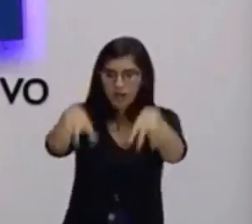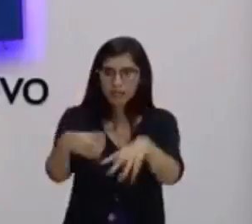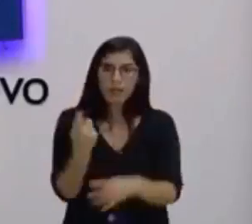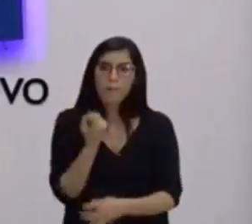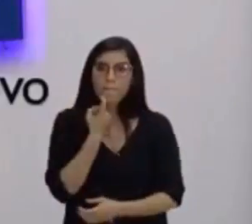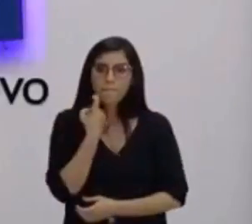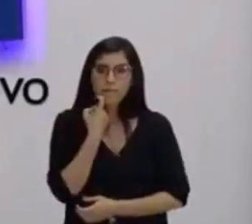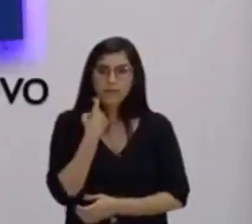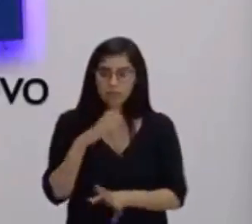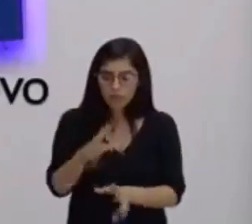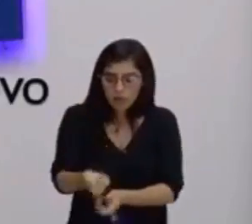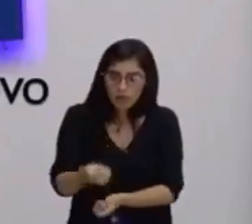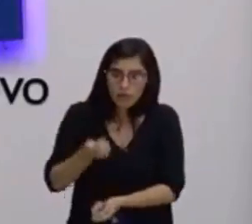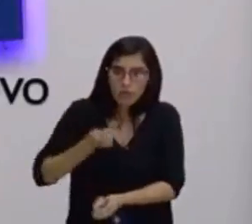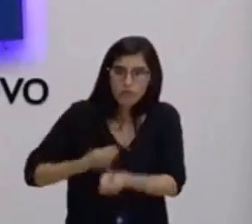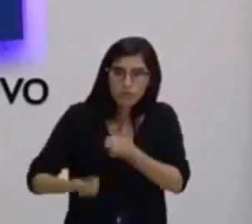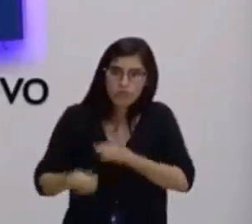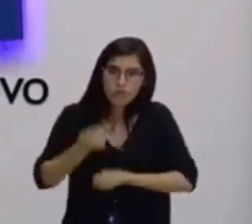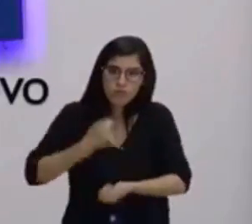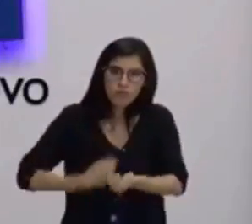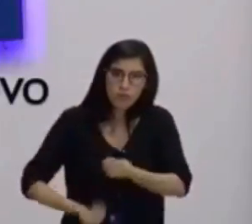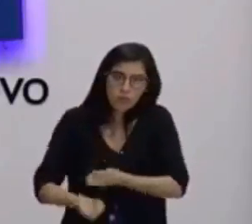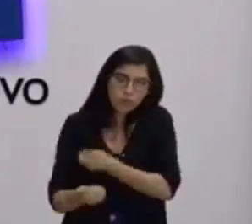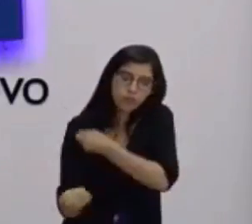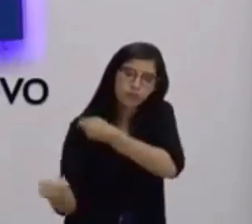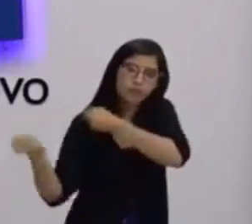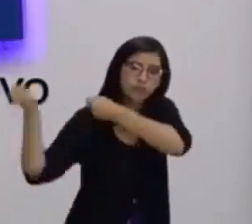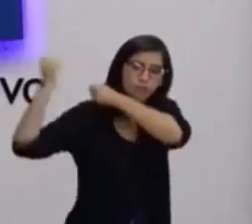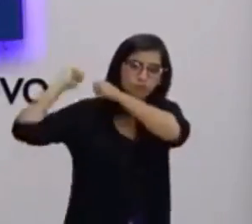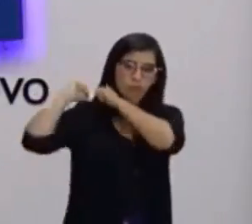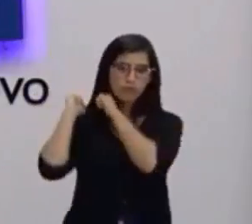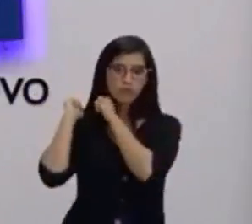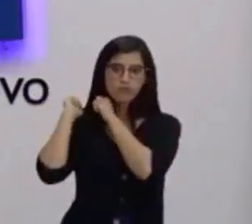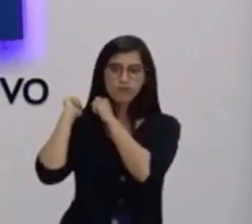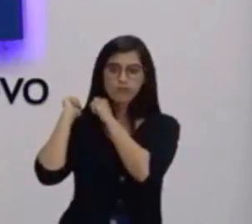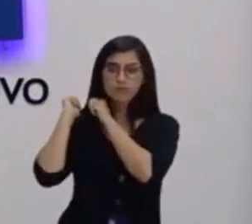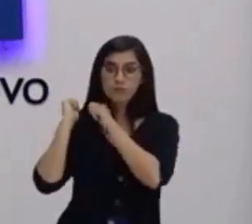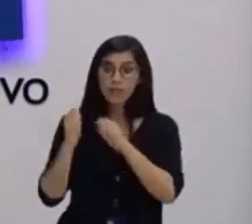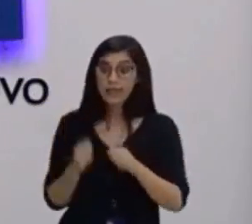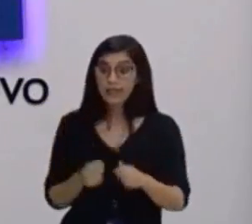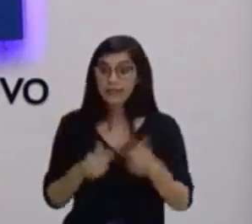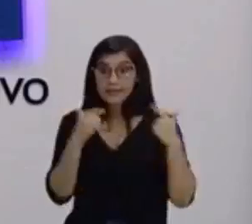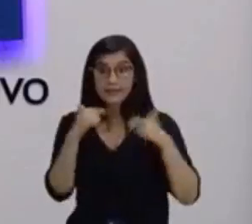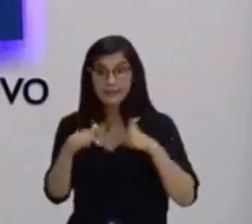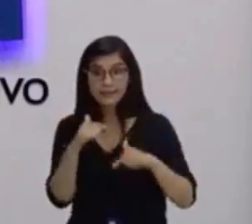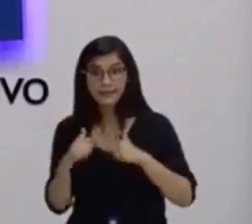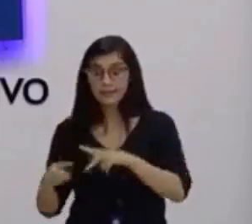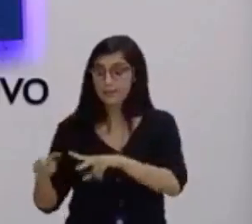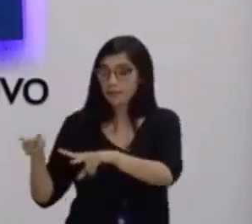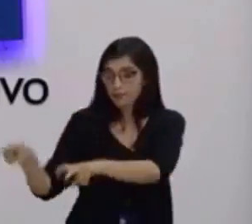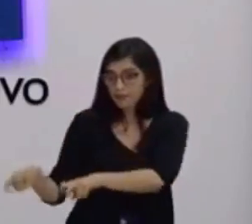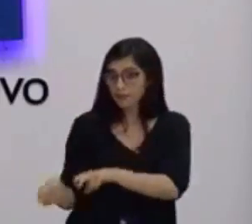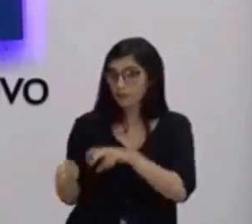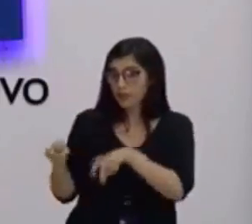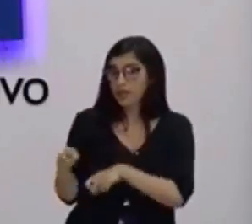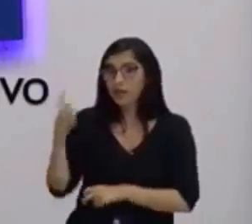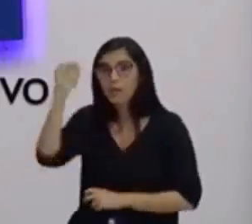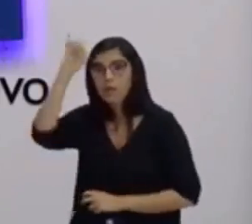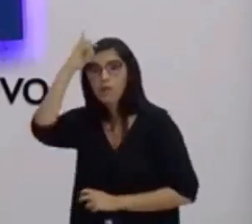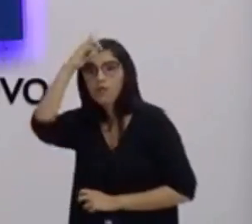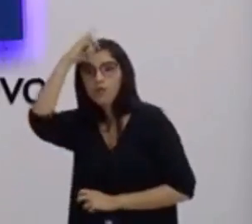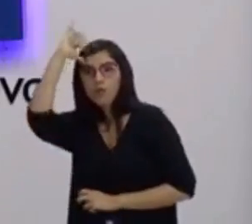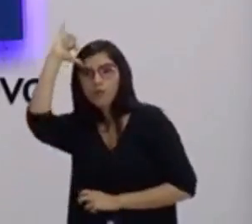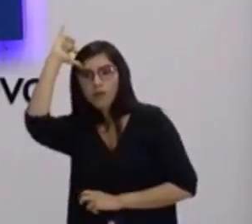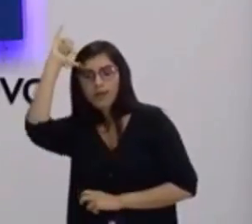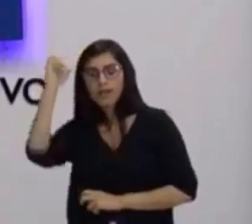arrasto também de rede, para poder pegar os peixes e tudo mais. Quem trabalha no campo com gado, tocando gado, às